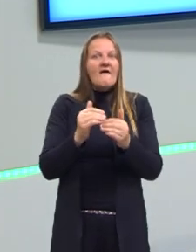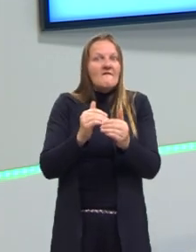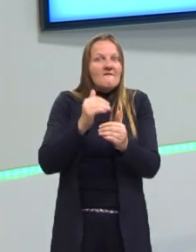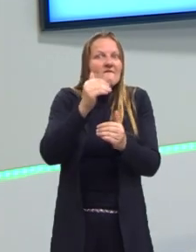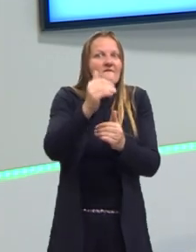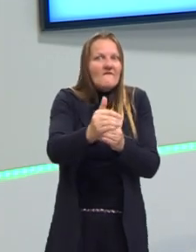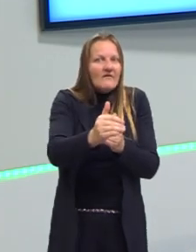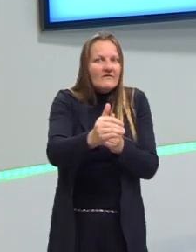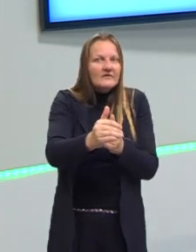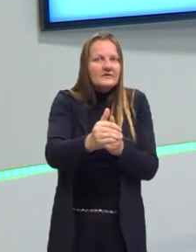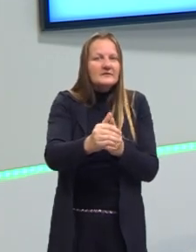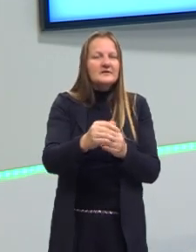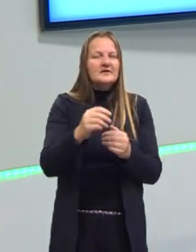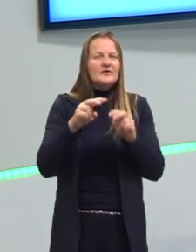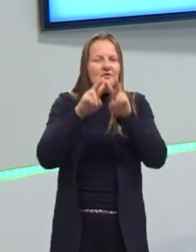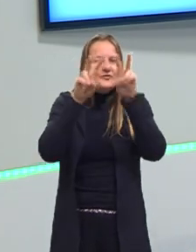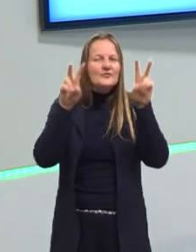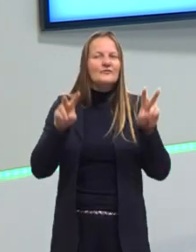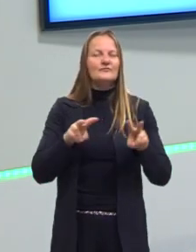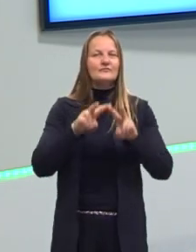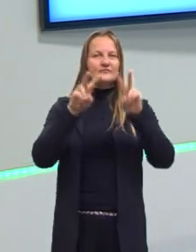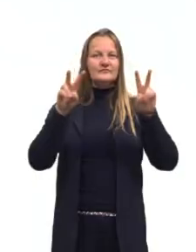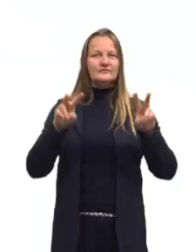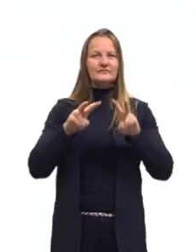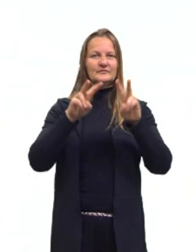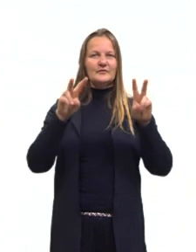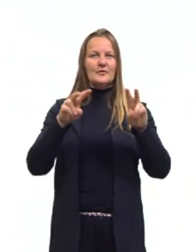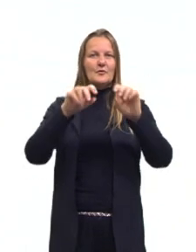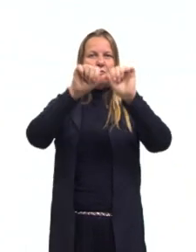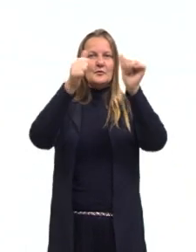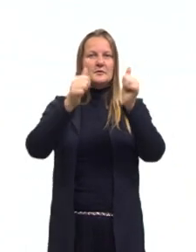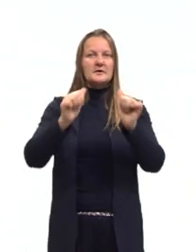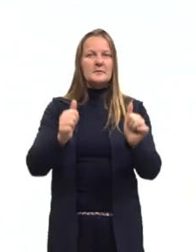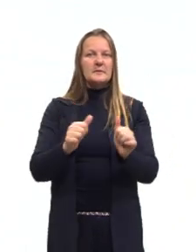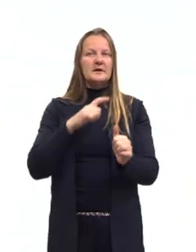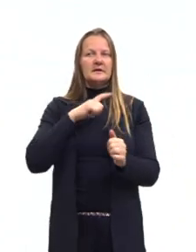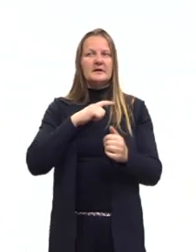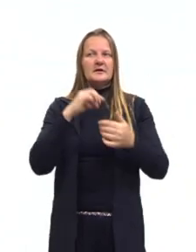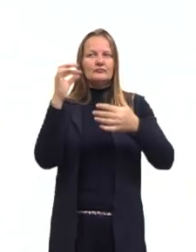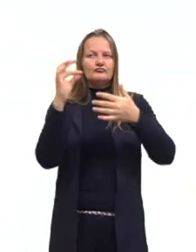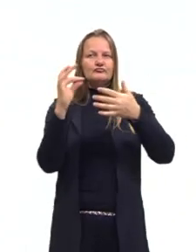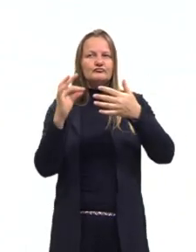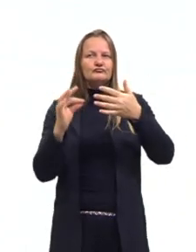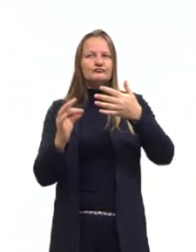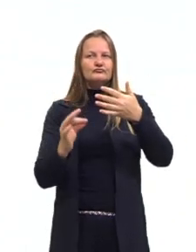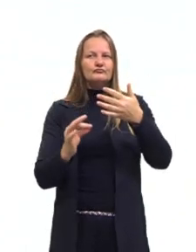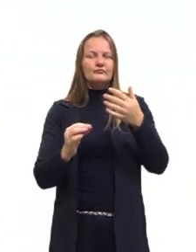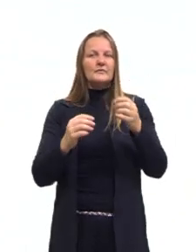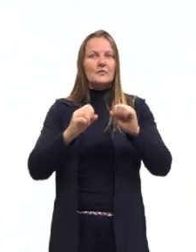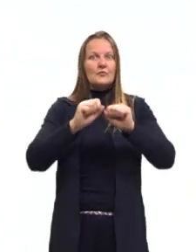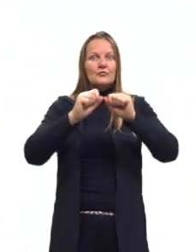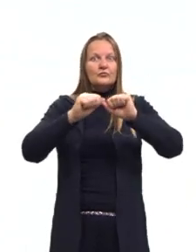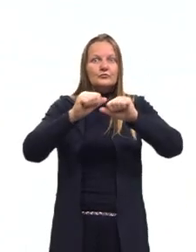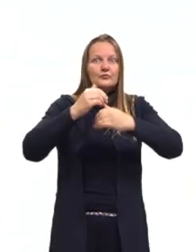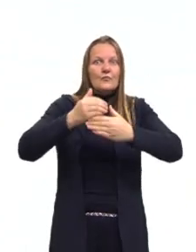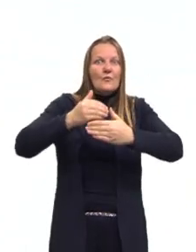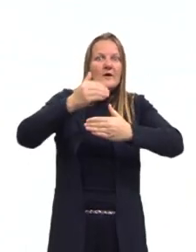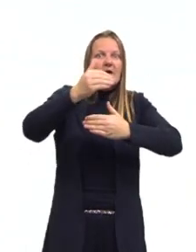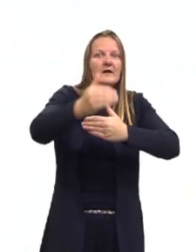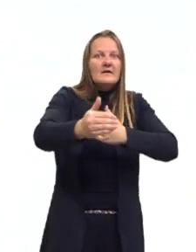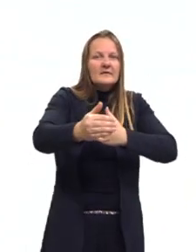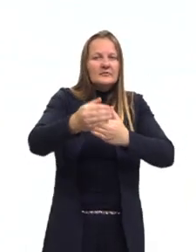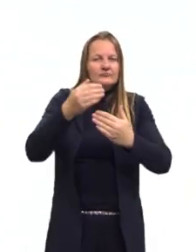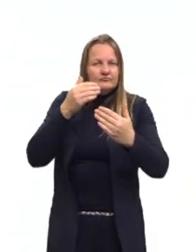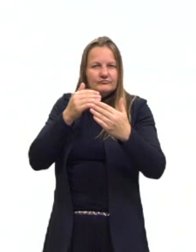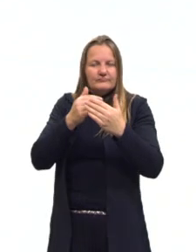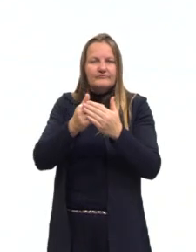Além dos elementos visuais, a maior parte das imagens conta com alguns componentes que ajudam na interpretação. Ou seja, não é